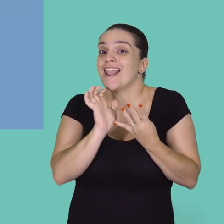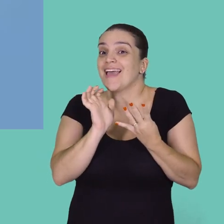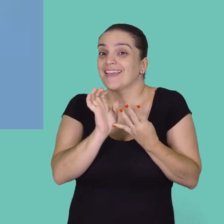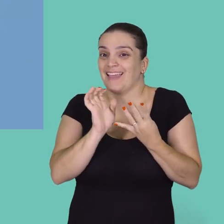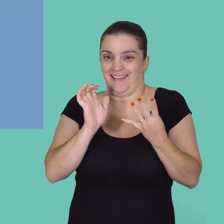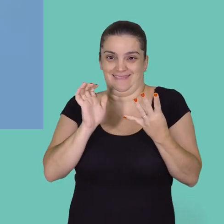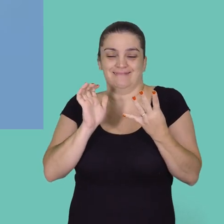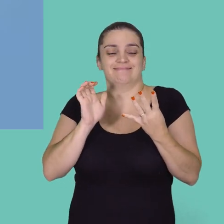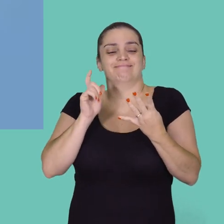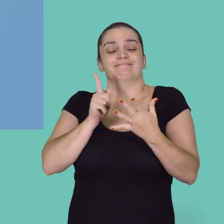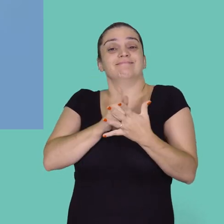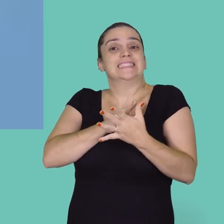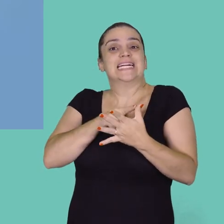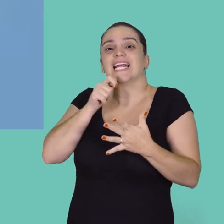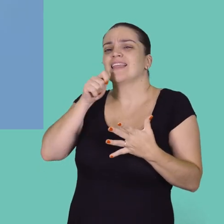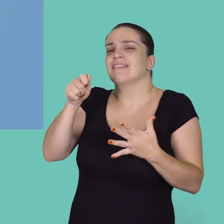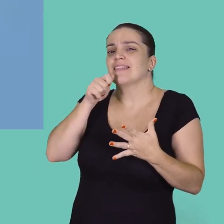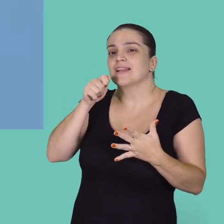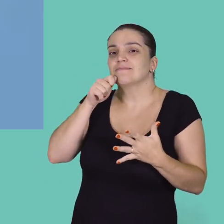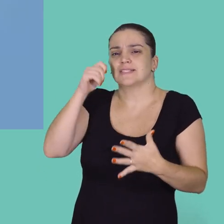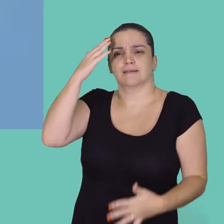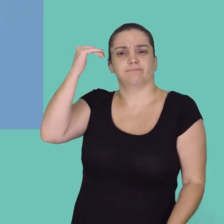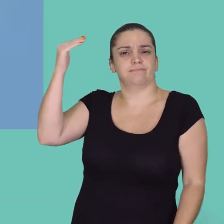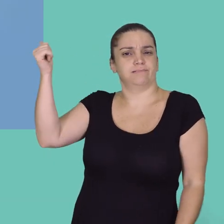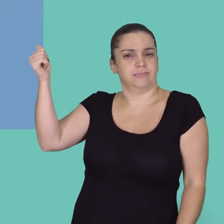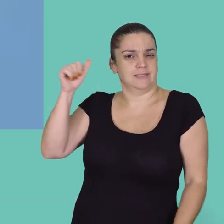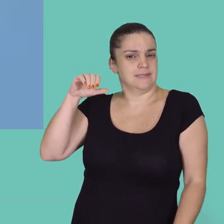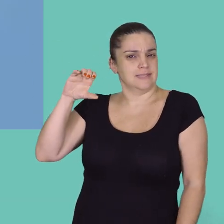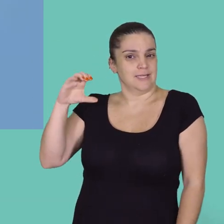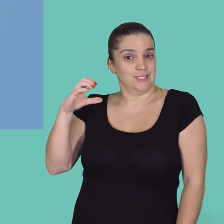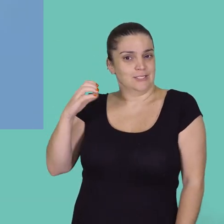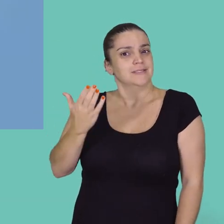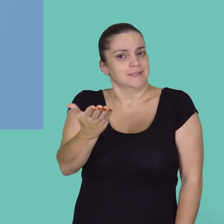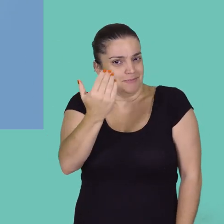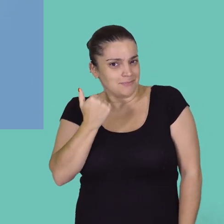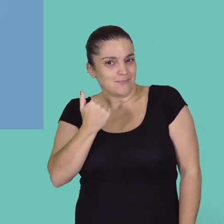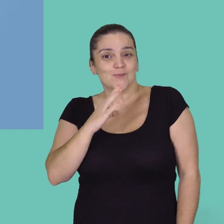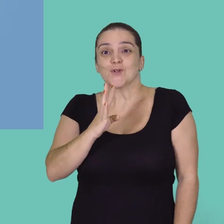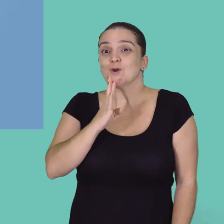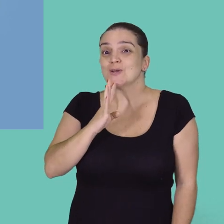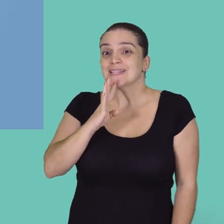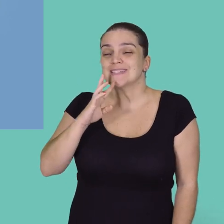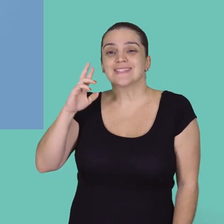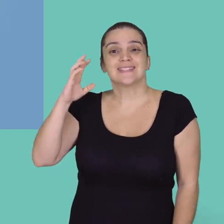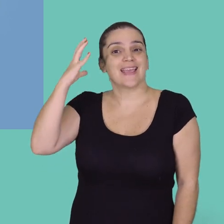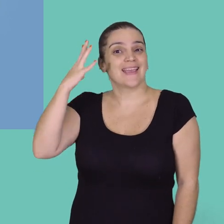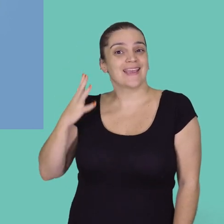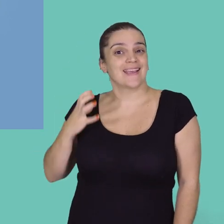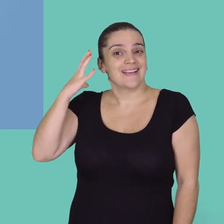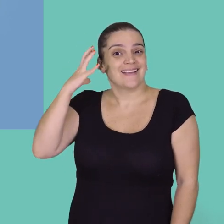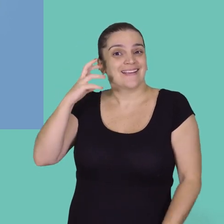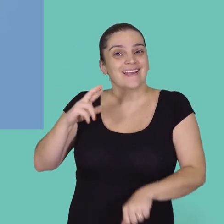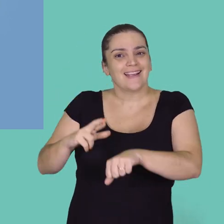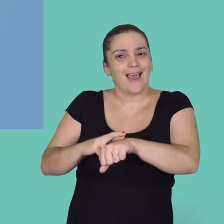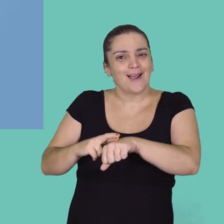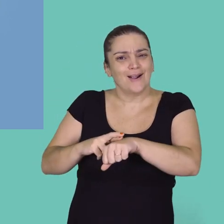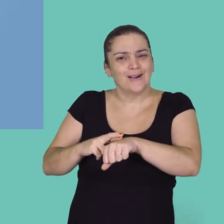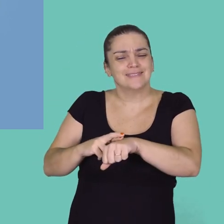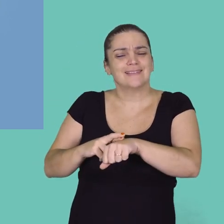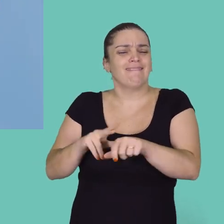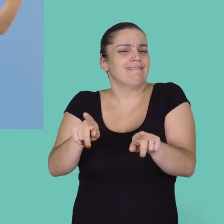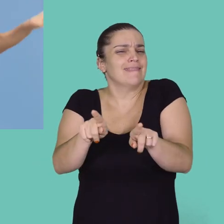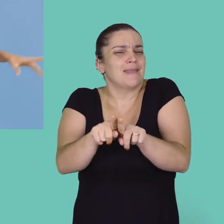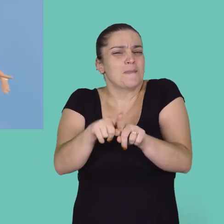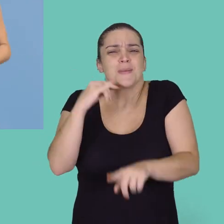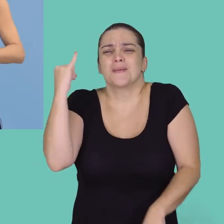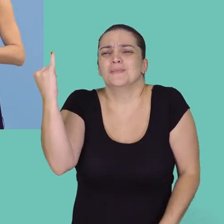entrevistando uma cientista de sucesso. Fica conosco, vamos conhecer Carlota. E tem um detalhe muito importante, é que